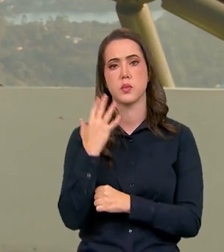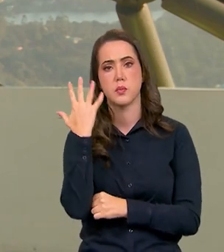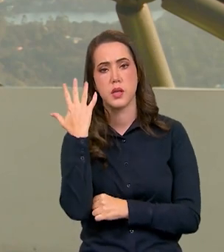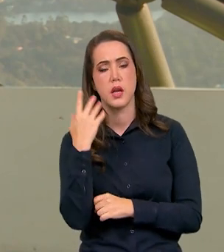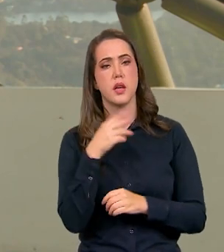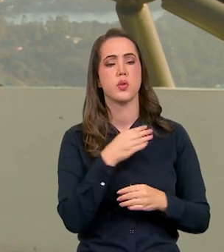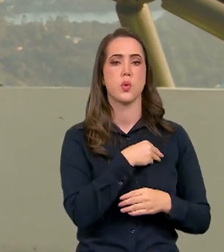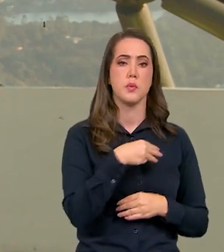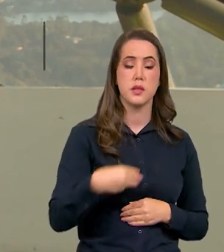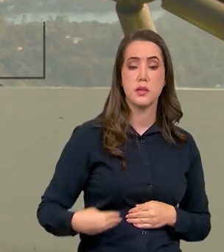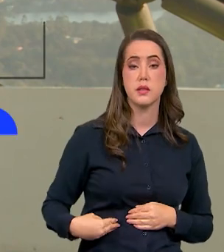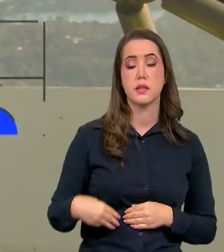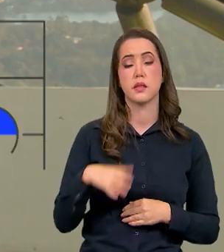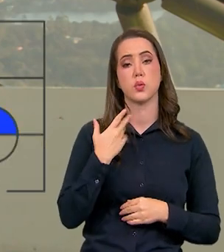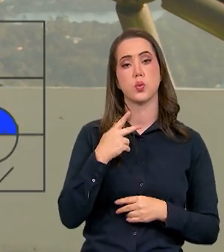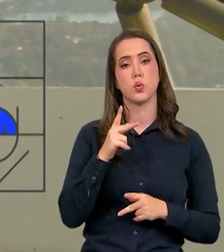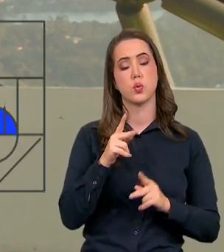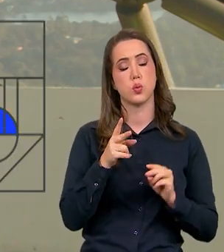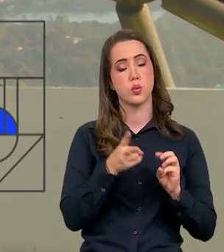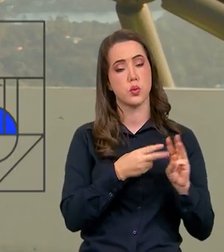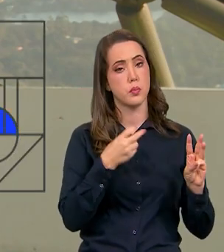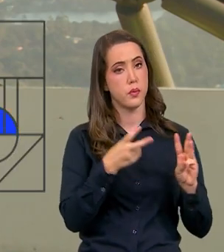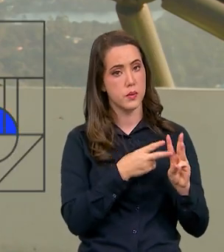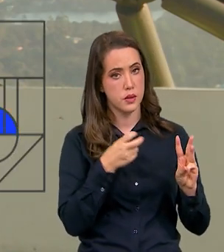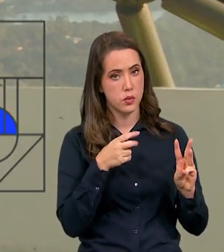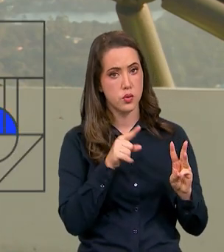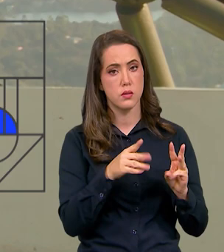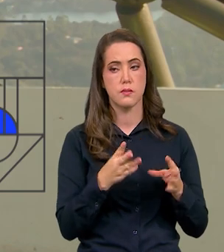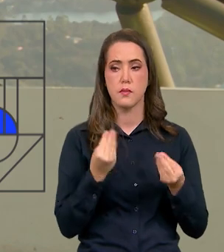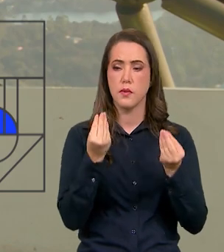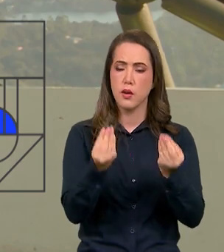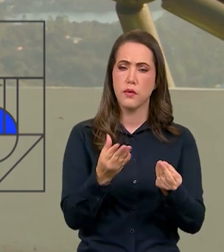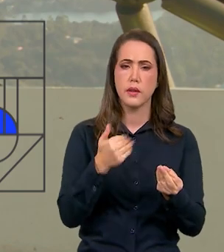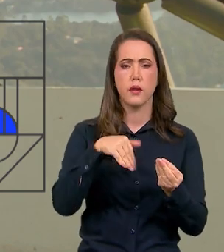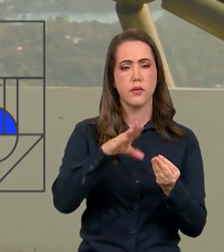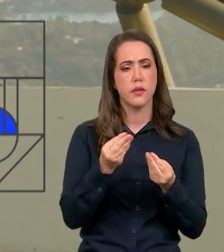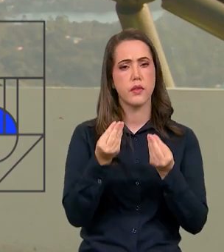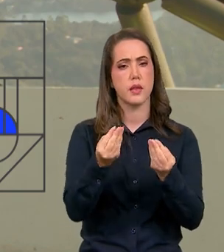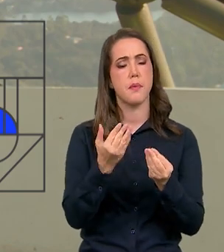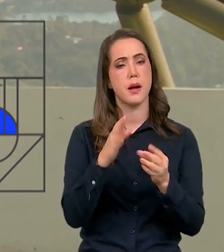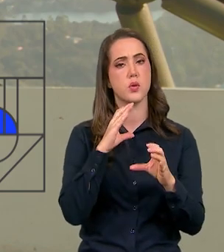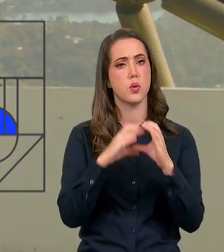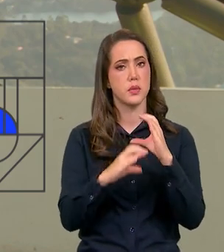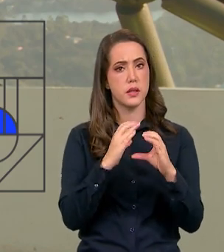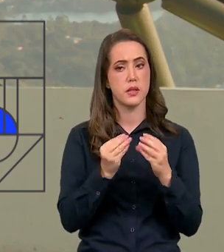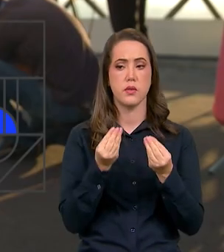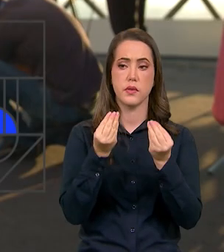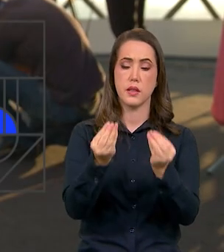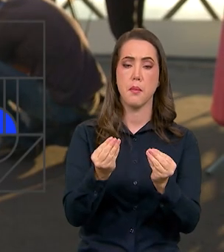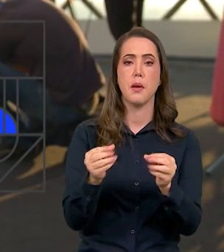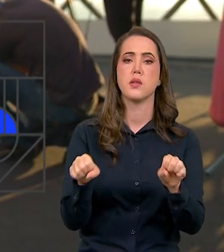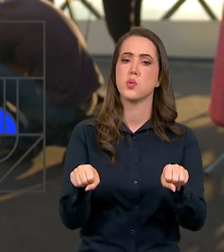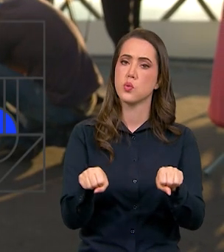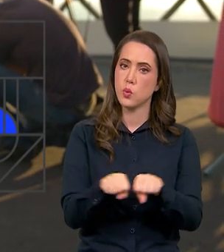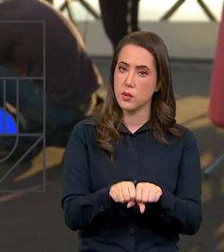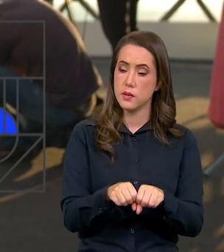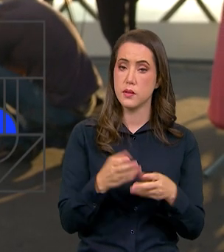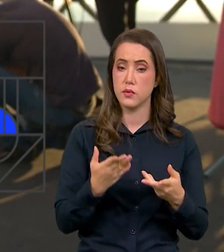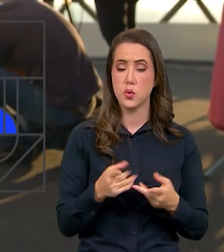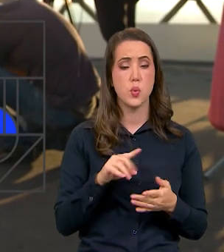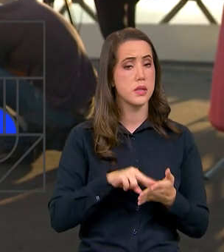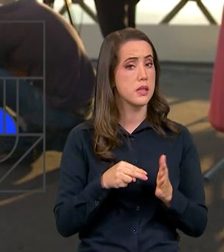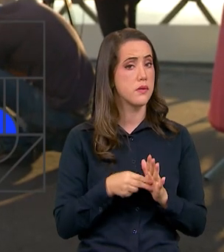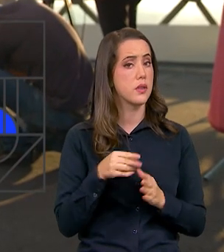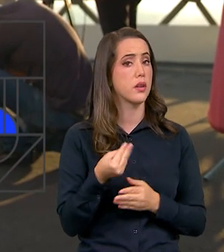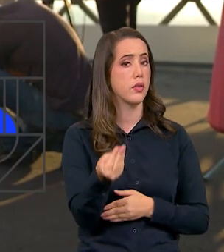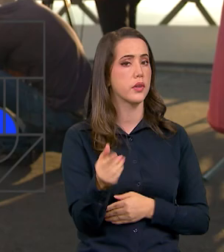consiga avançar levando mais comunicação, conectividade para dentro da região amazônica e quando a gente leva isso a gente vai estar levando